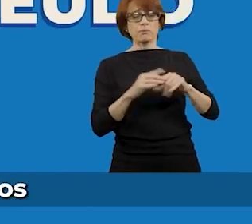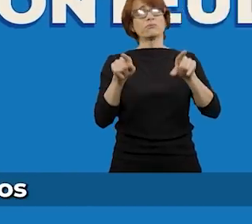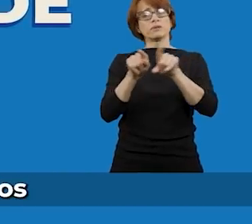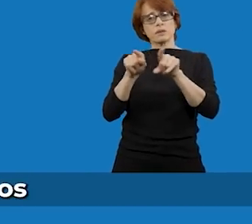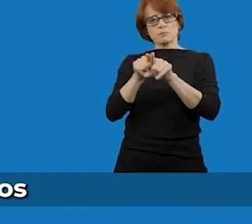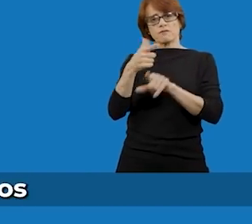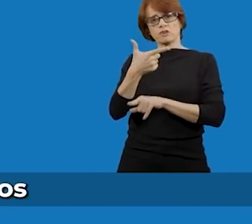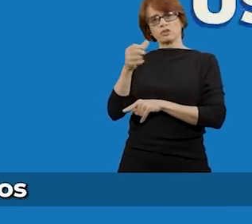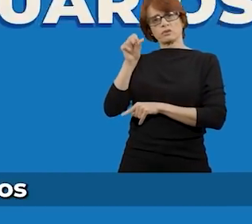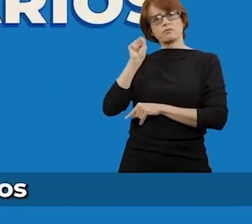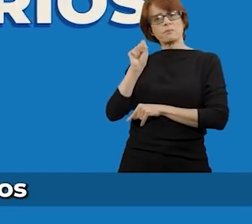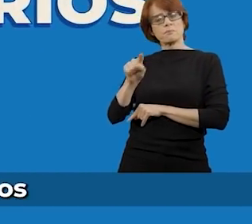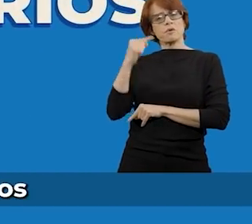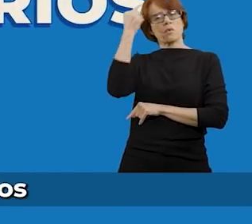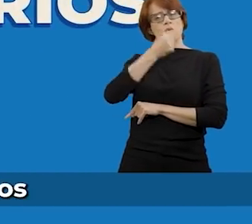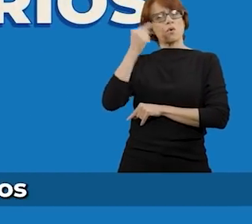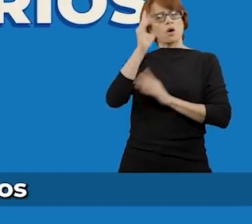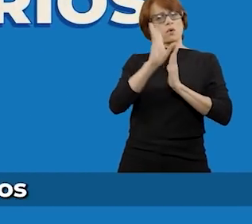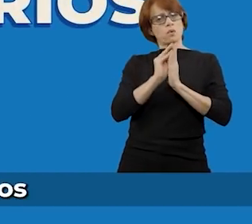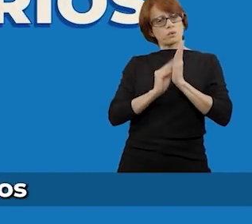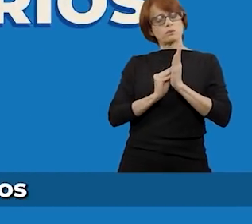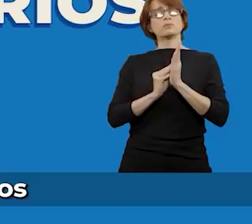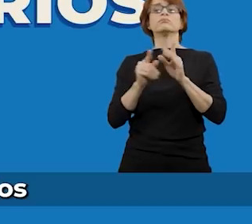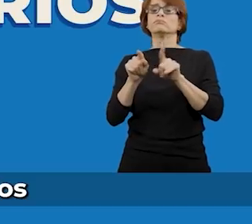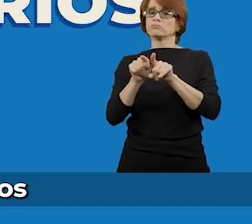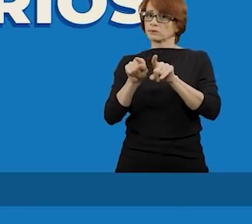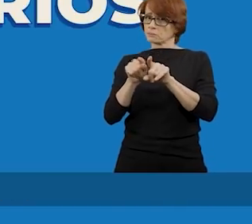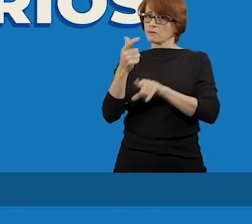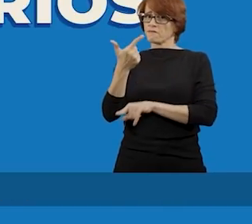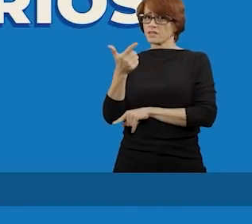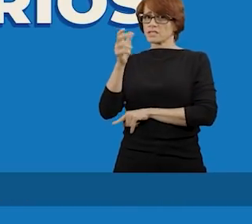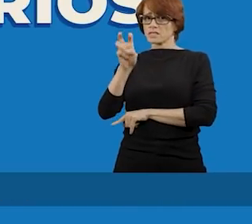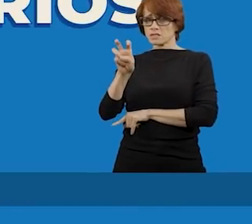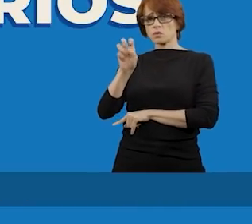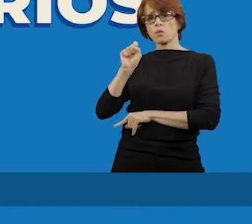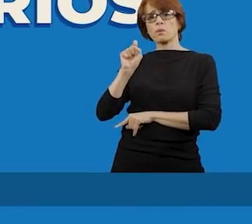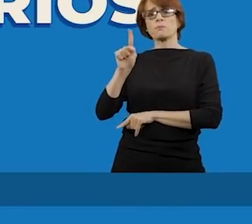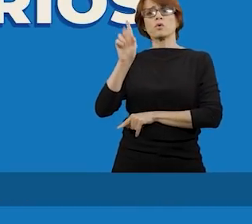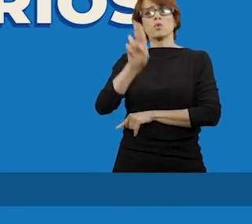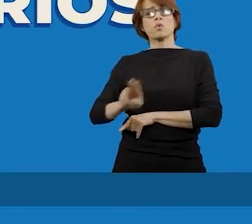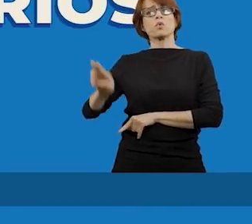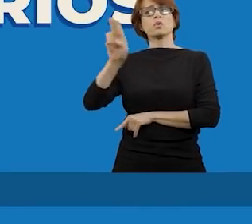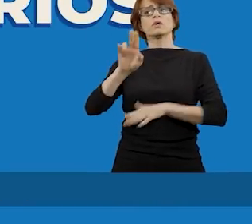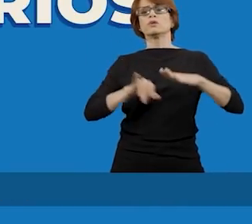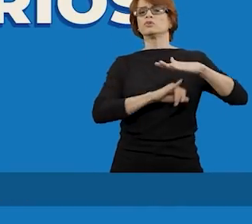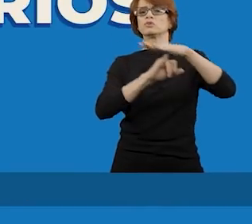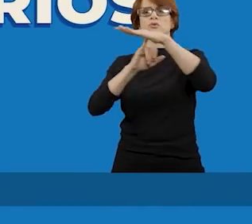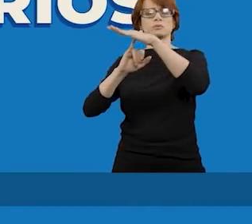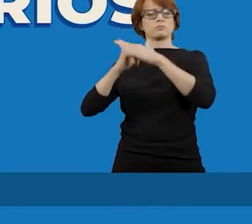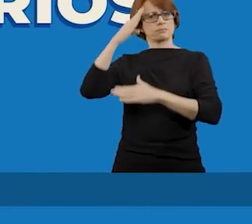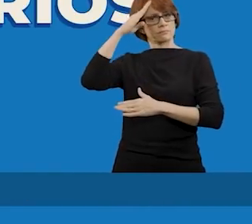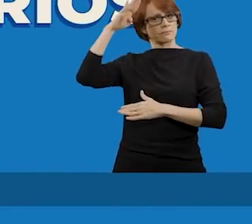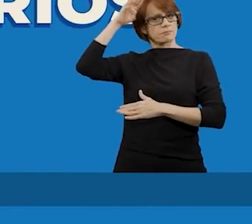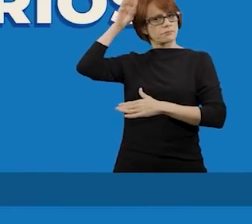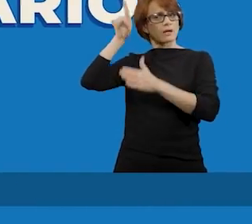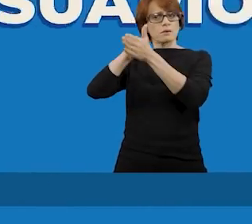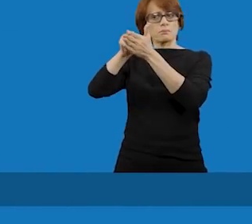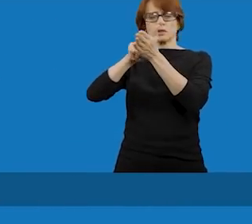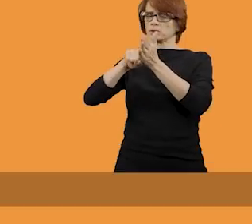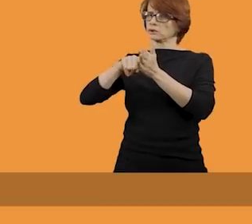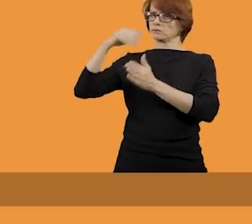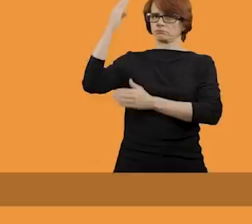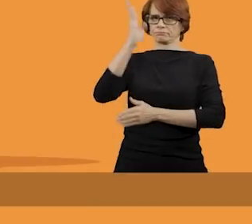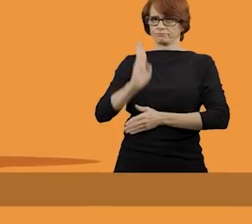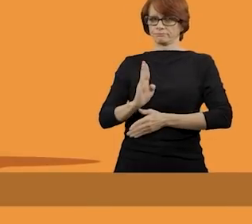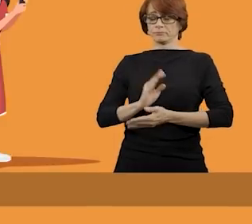horas de conteúdo e 25 mil usuários de diversas instituições acadêmicas e de pesquisa no